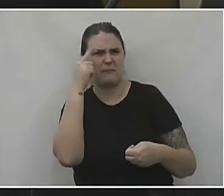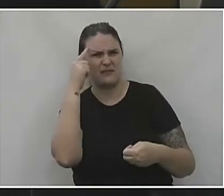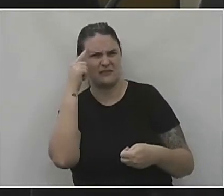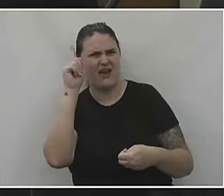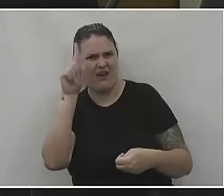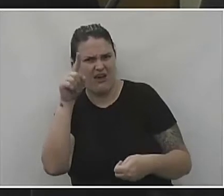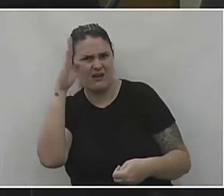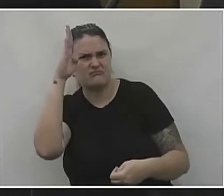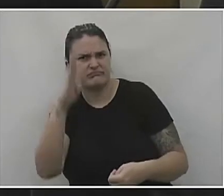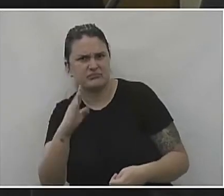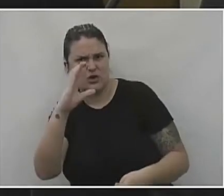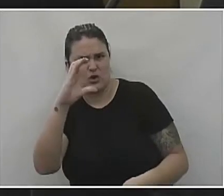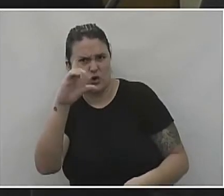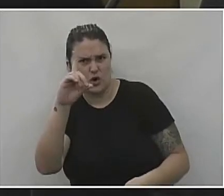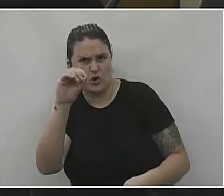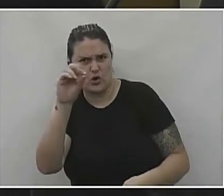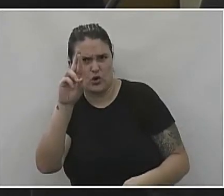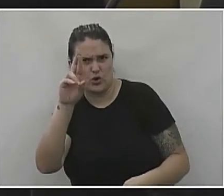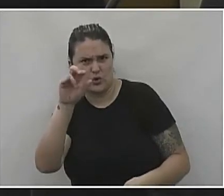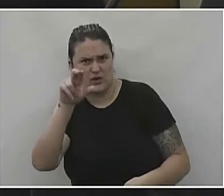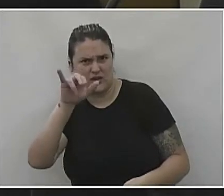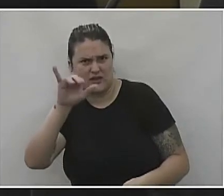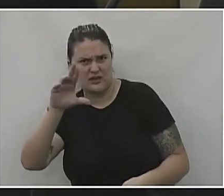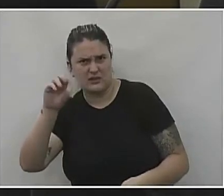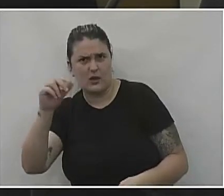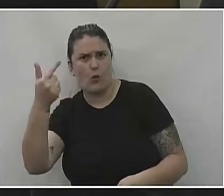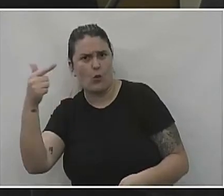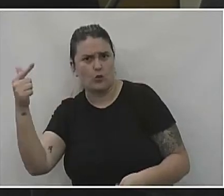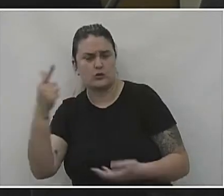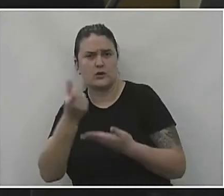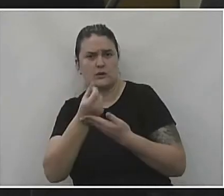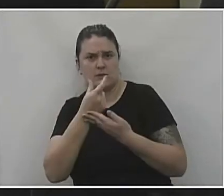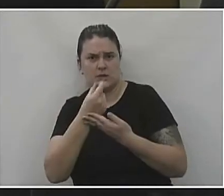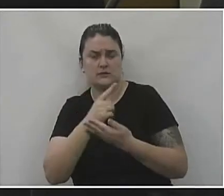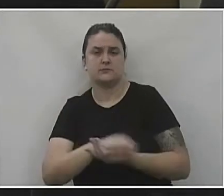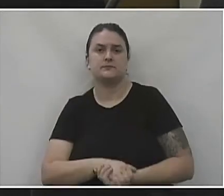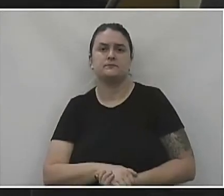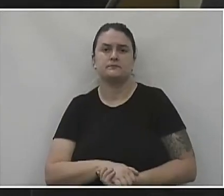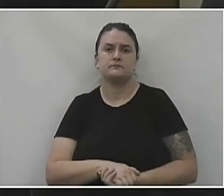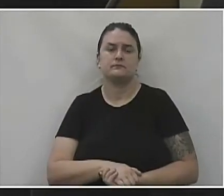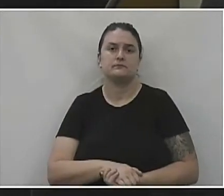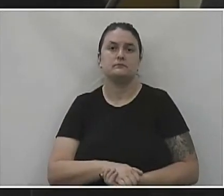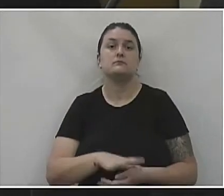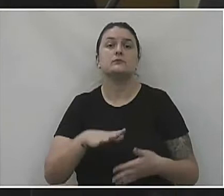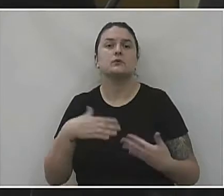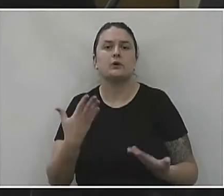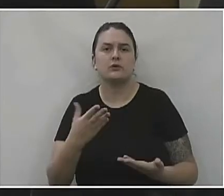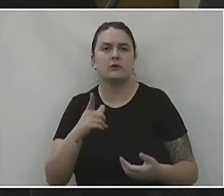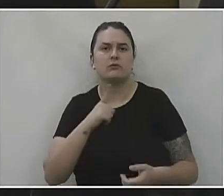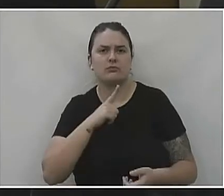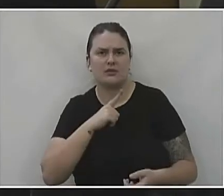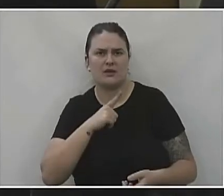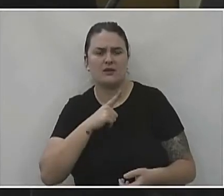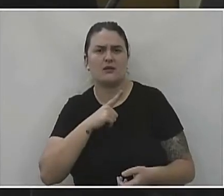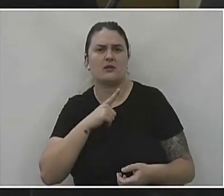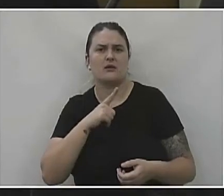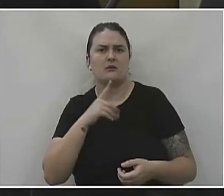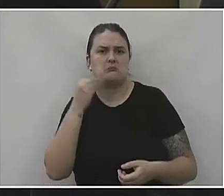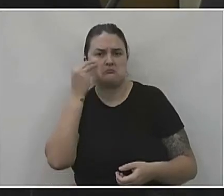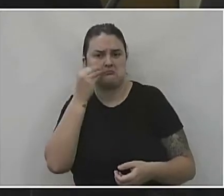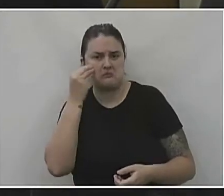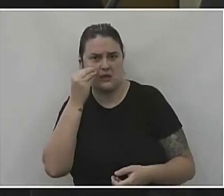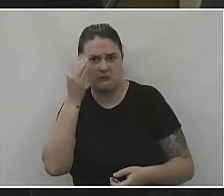cloroquina, mas não é só cloroquina. Exatamente. São outros medicamentos, né? Sim, exatamente. Então, quando você tem uma chance de fazer essas pessoas